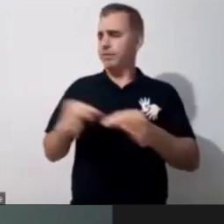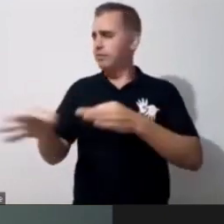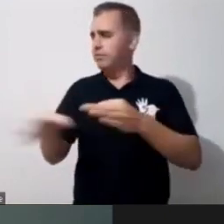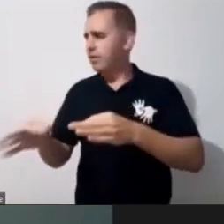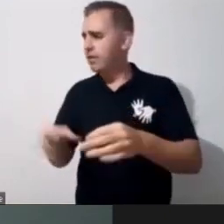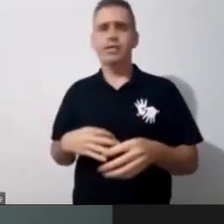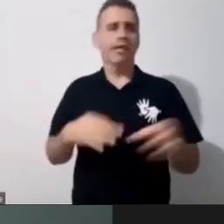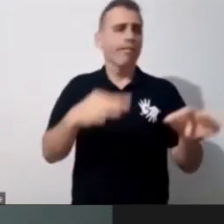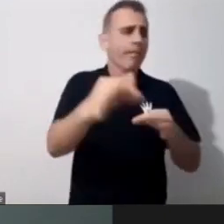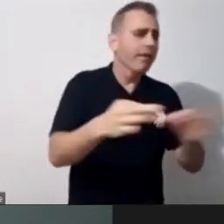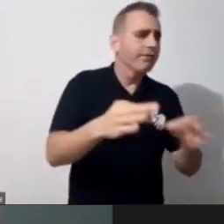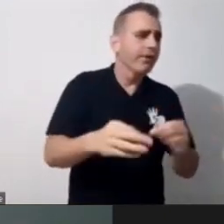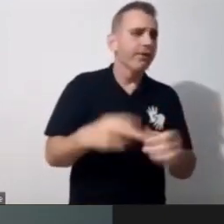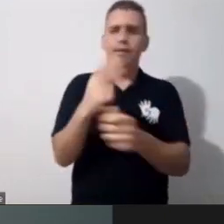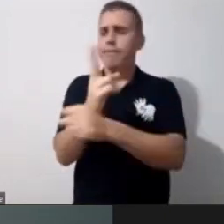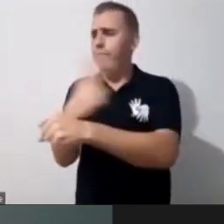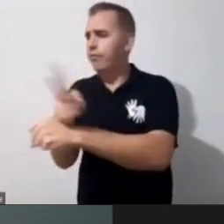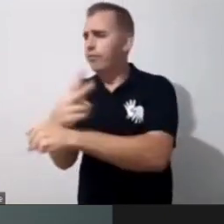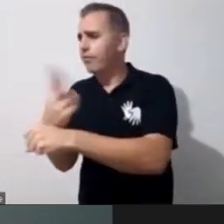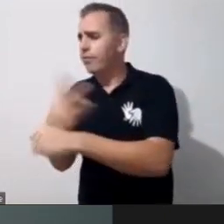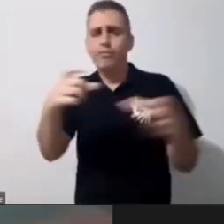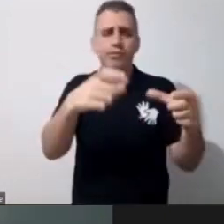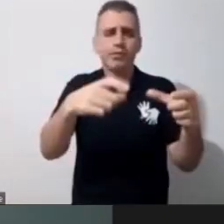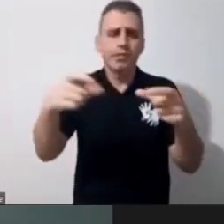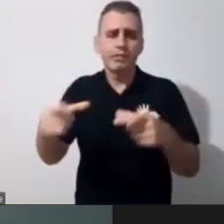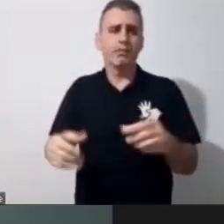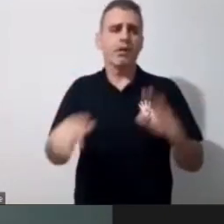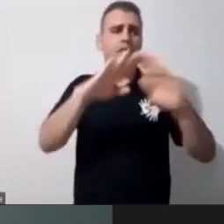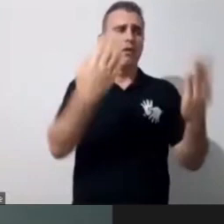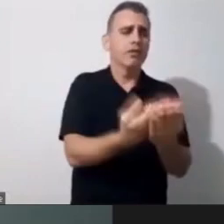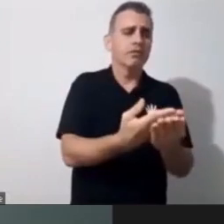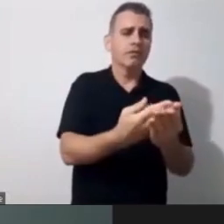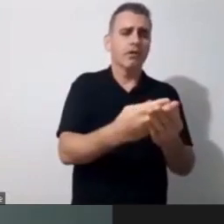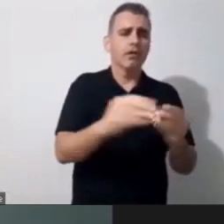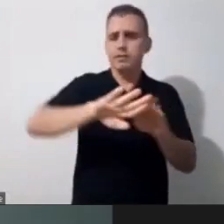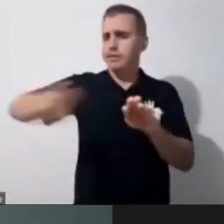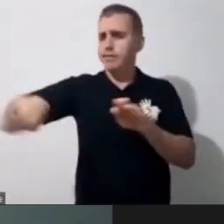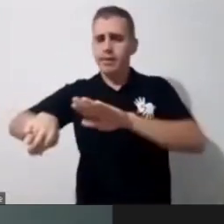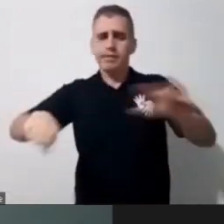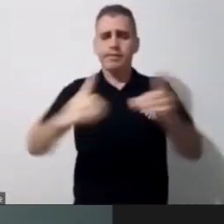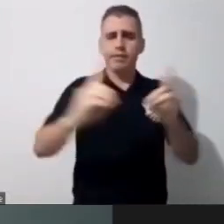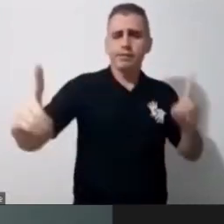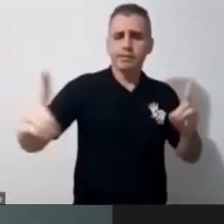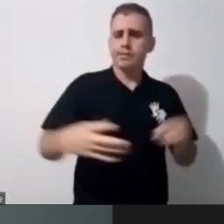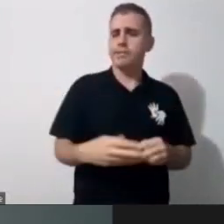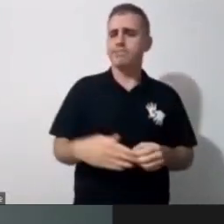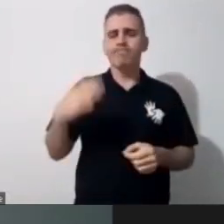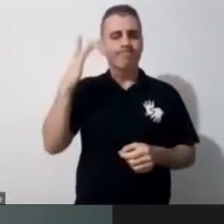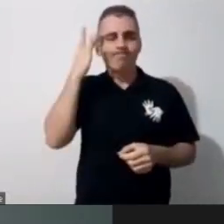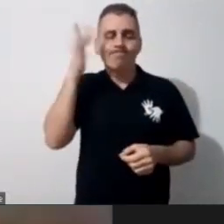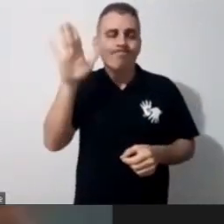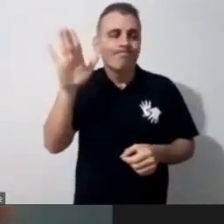planejar aquilo, como é que vai ser o espaço, como é que vai ser a sala, porque é uma nova readaptação, né, porque ninguém viveu a pandemia,